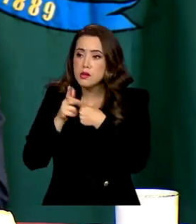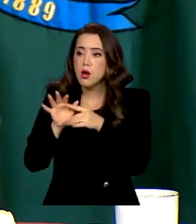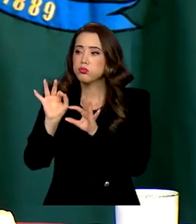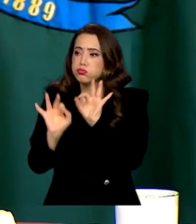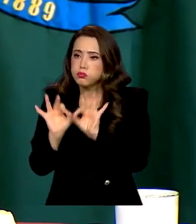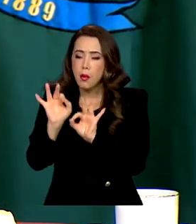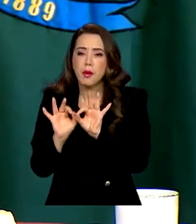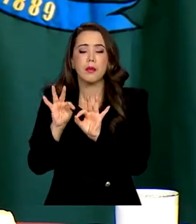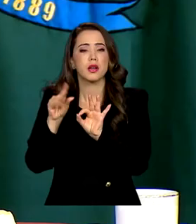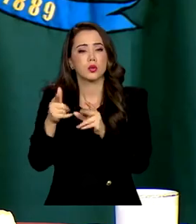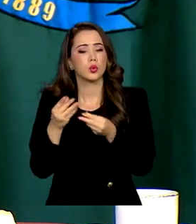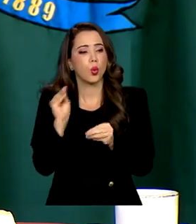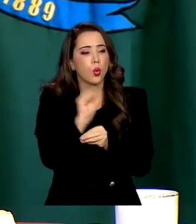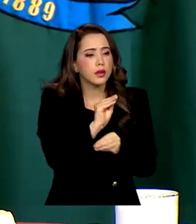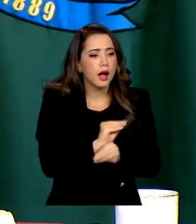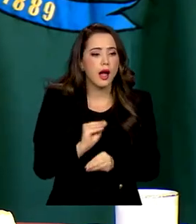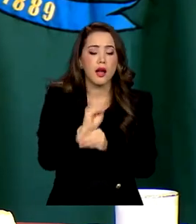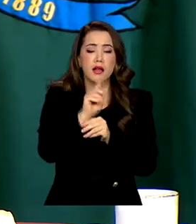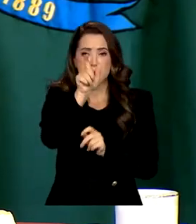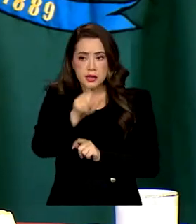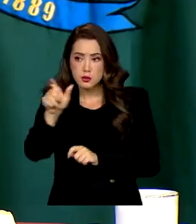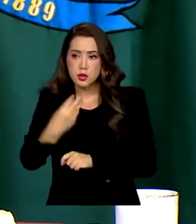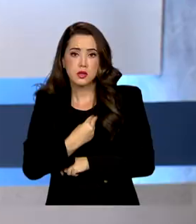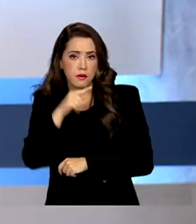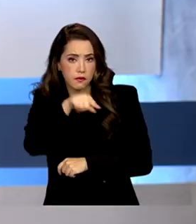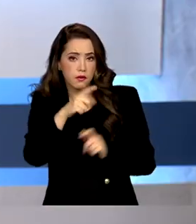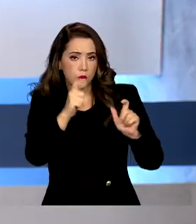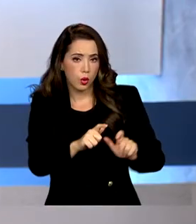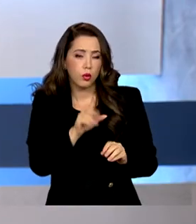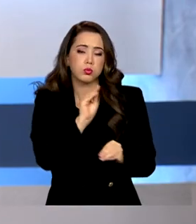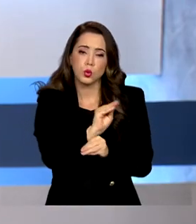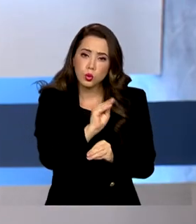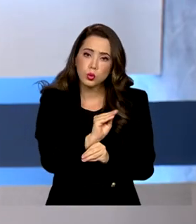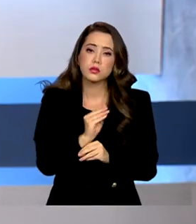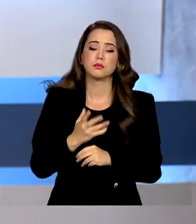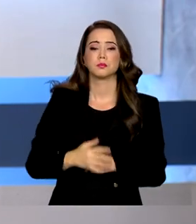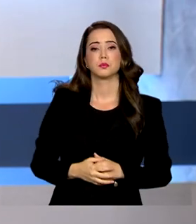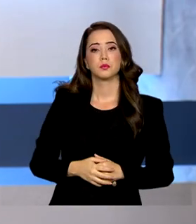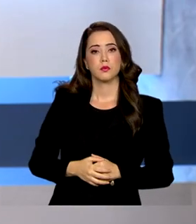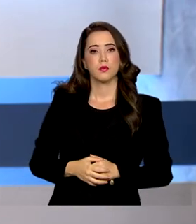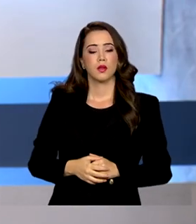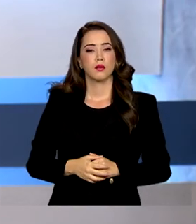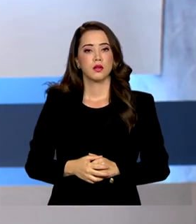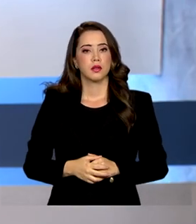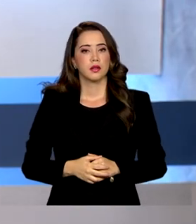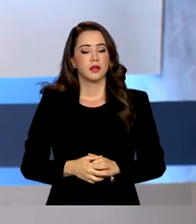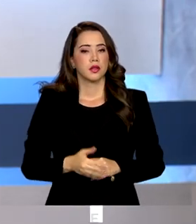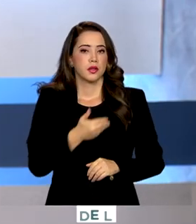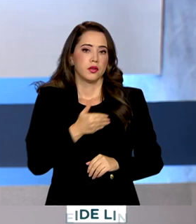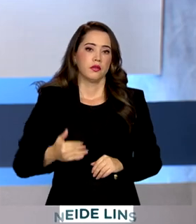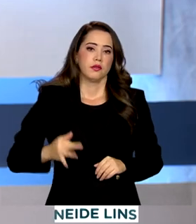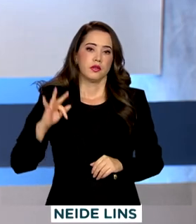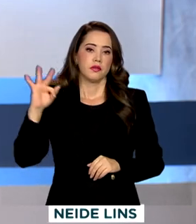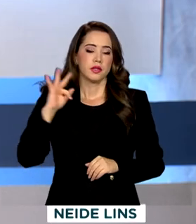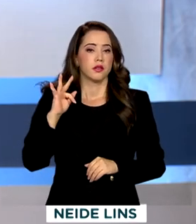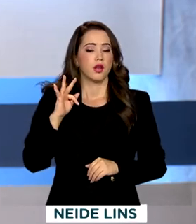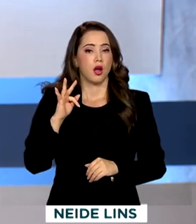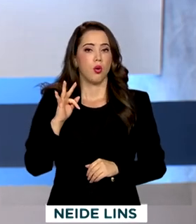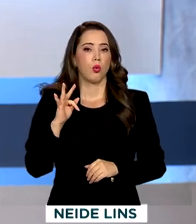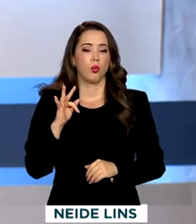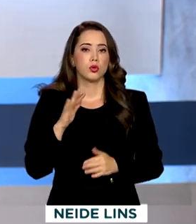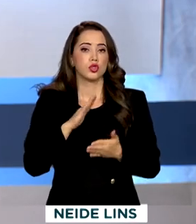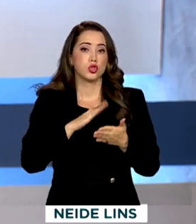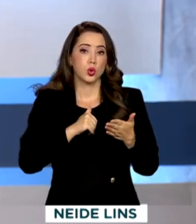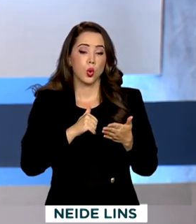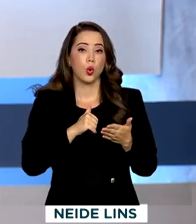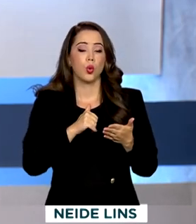quem vai tomar conta dessa reserva são as pessoas que lá moram. E o governo federal retirou os Correios e a Telebrás do